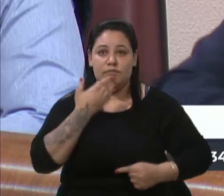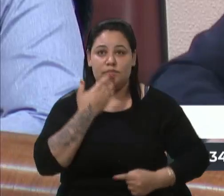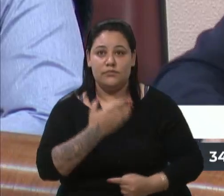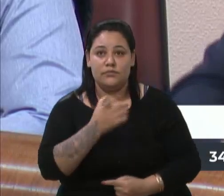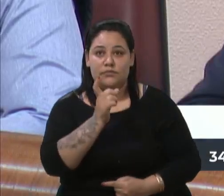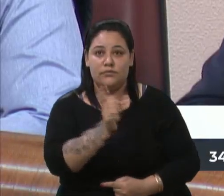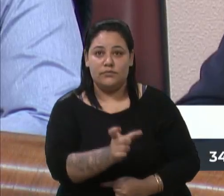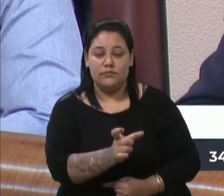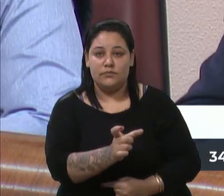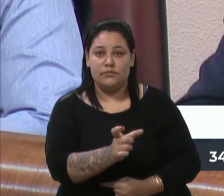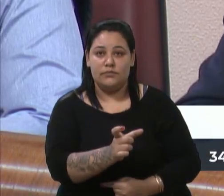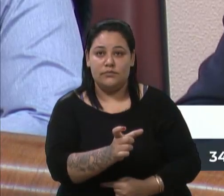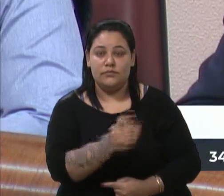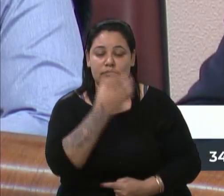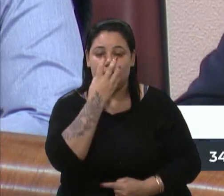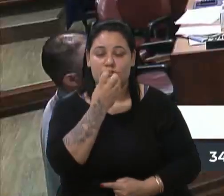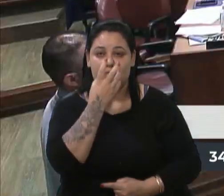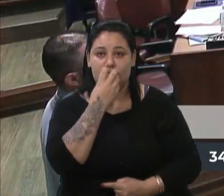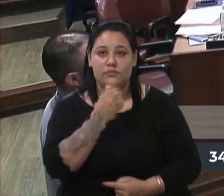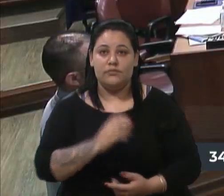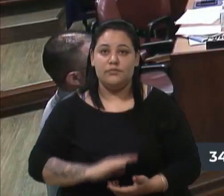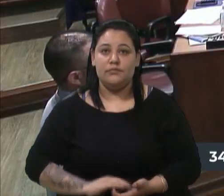Palavra, Otto de Camilo, sobrinho.